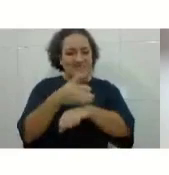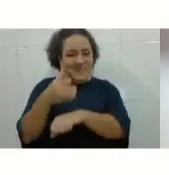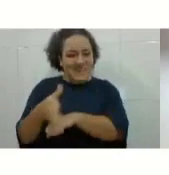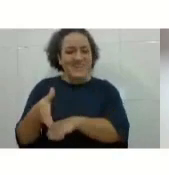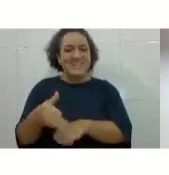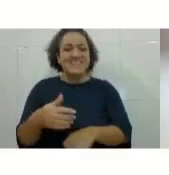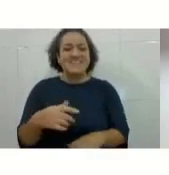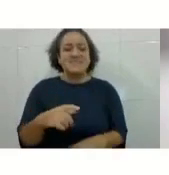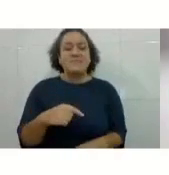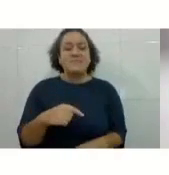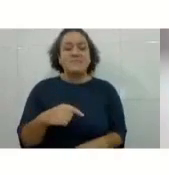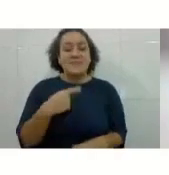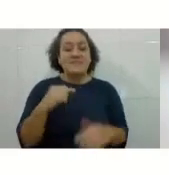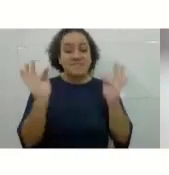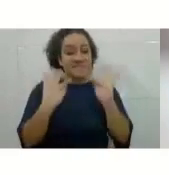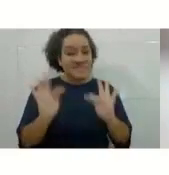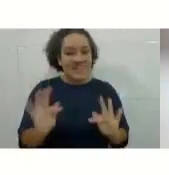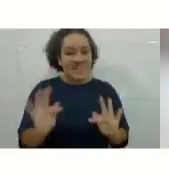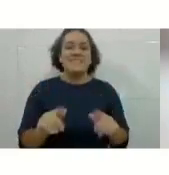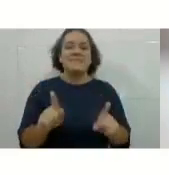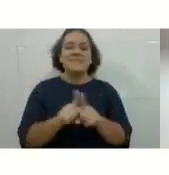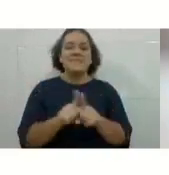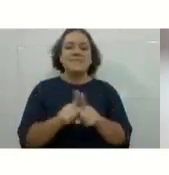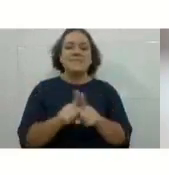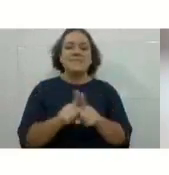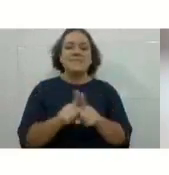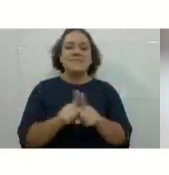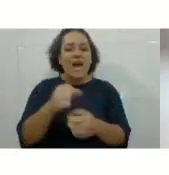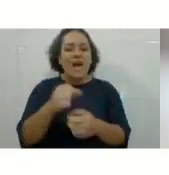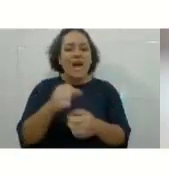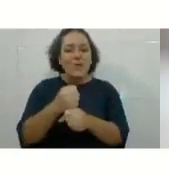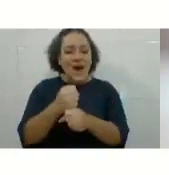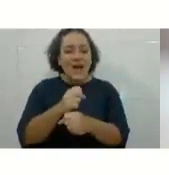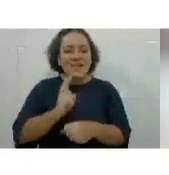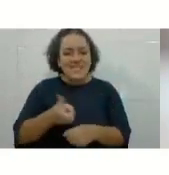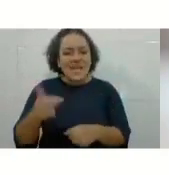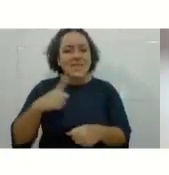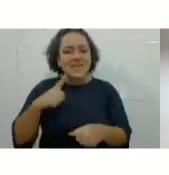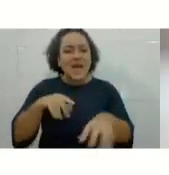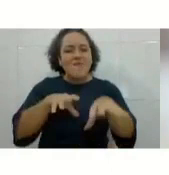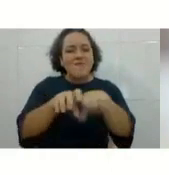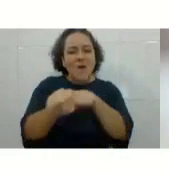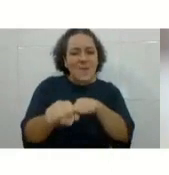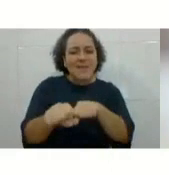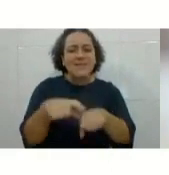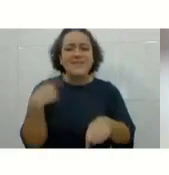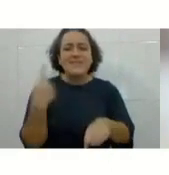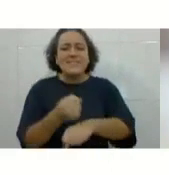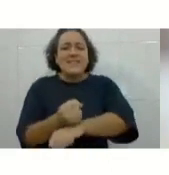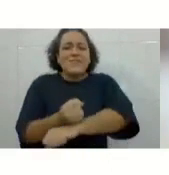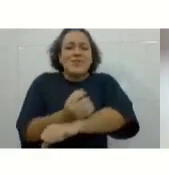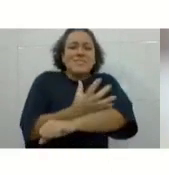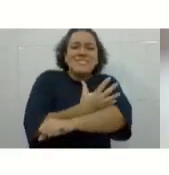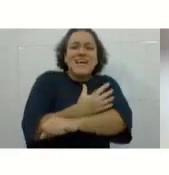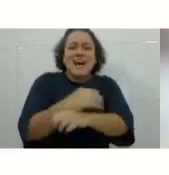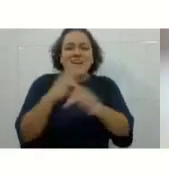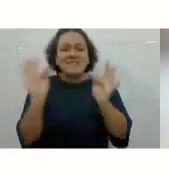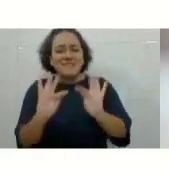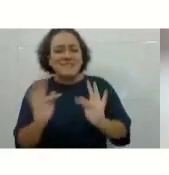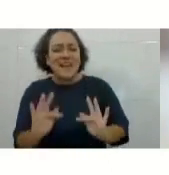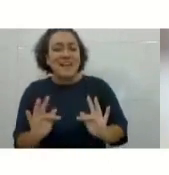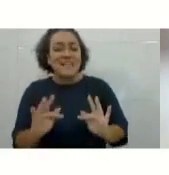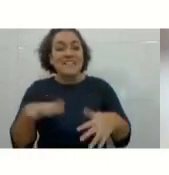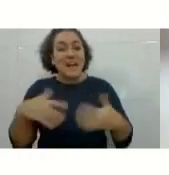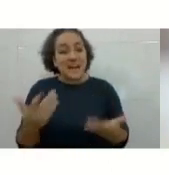ano com a formatura que nos emociona tanto. E aí chega fevereiro, chega vocês novos,